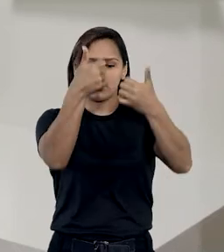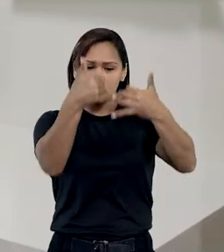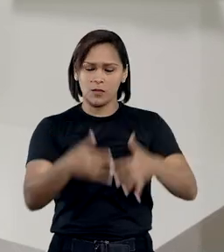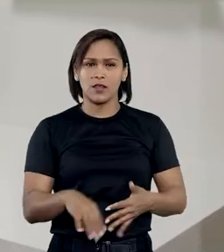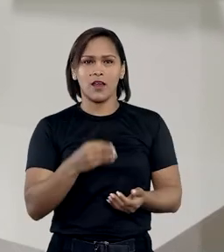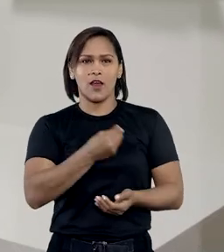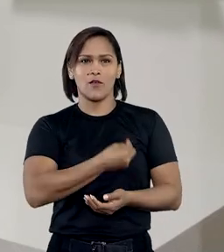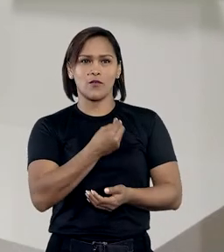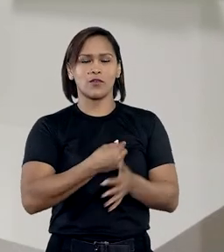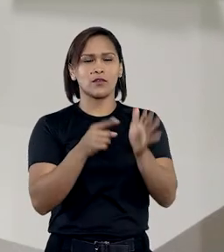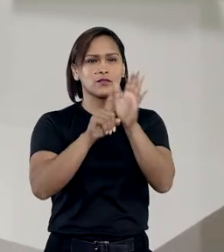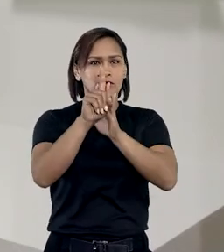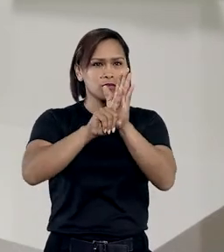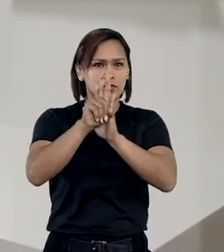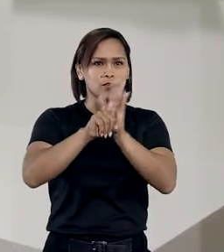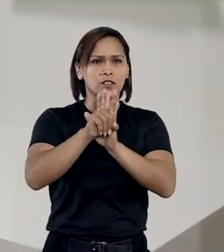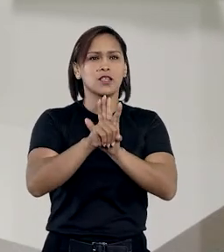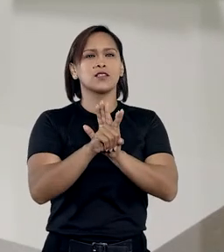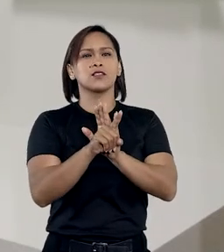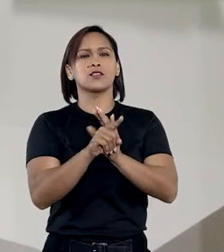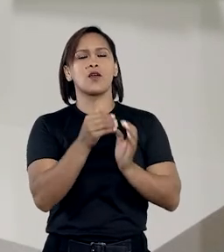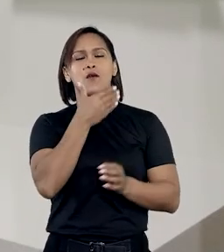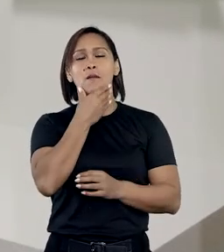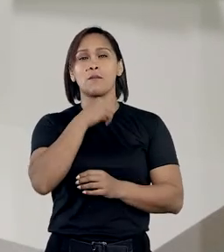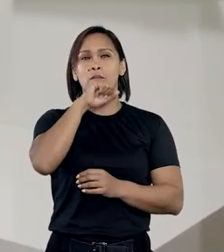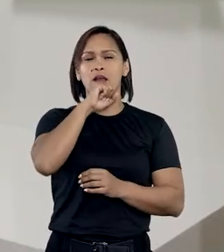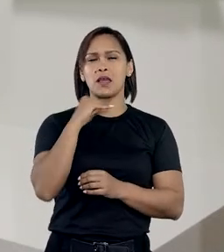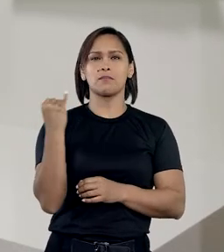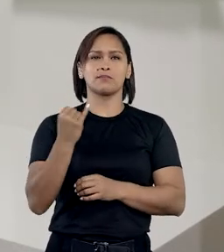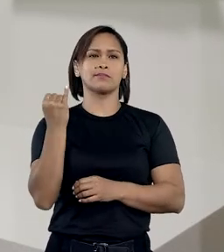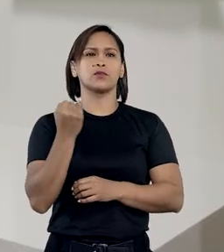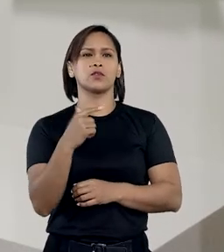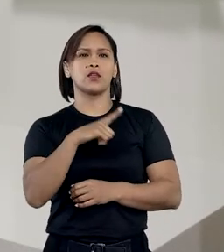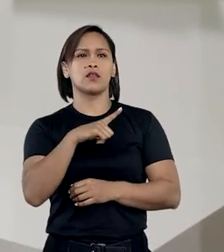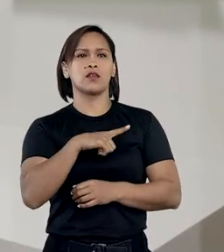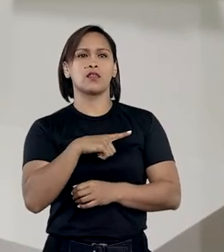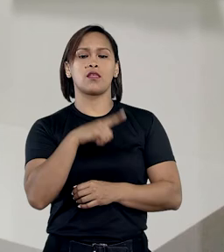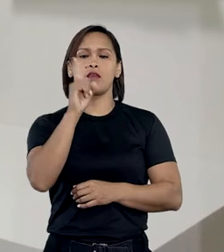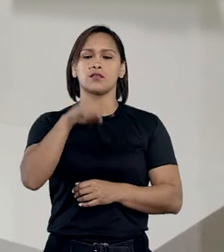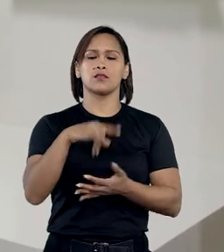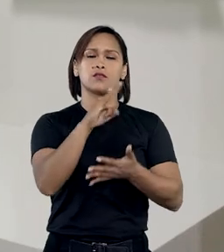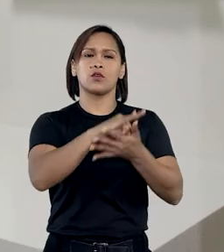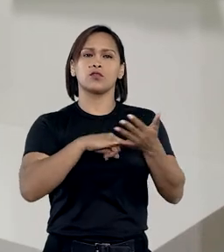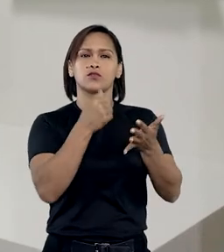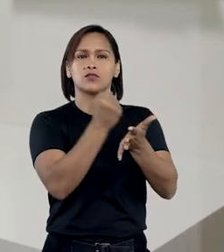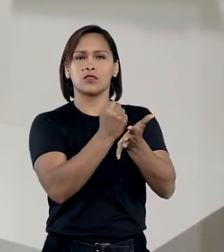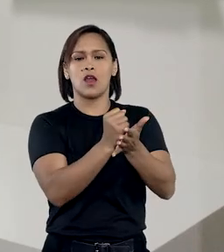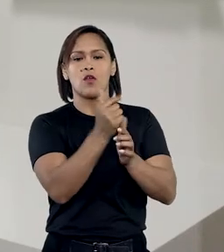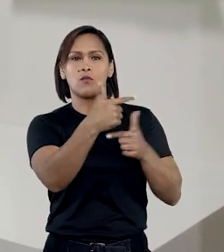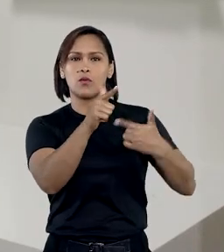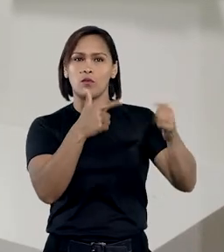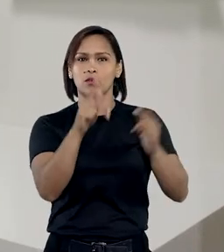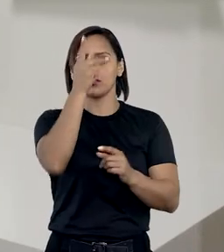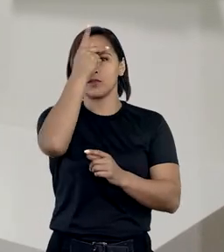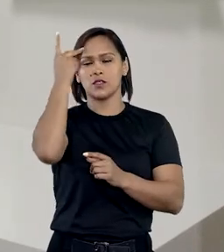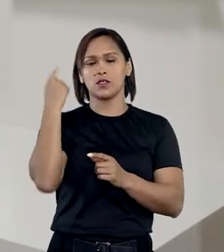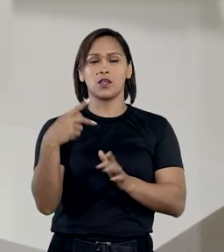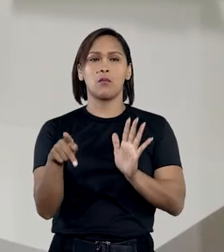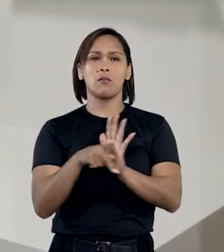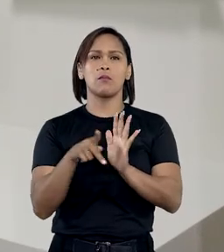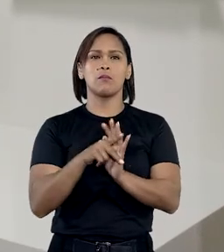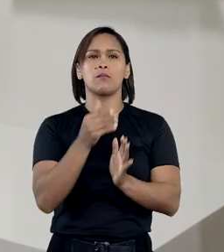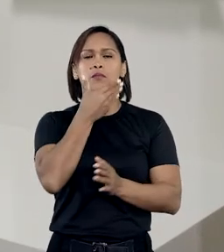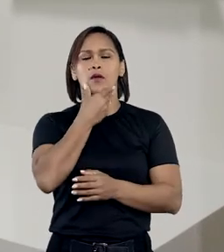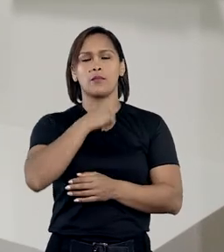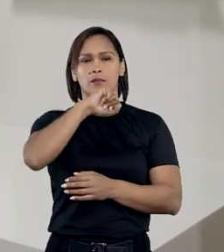pleiteado em vida a investigação de sua origem paterna, sendo irrelevante o fato dele ter sido registrado por outra pessoa que não